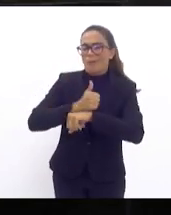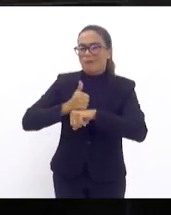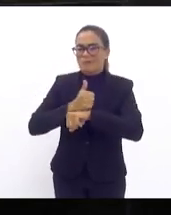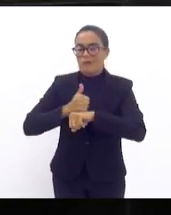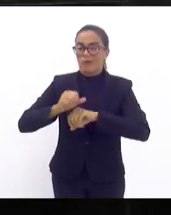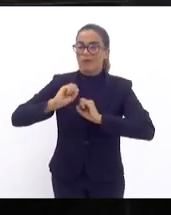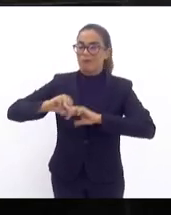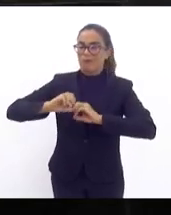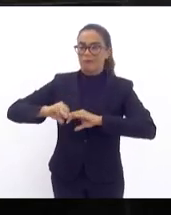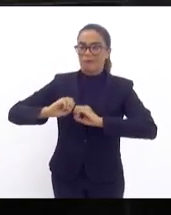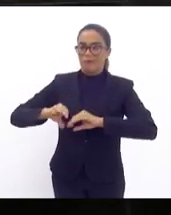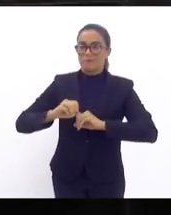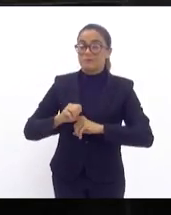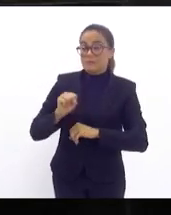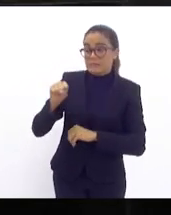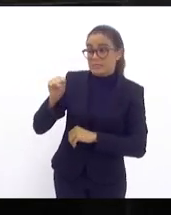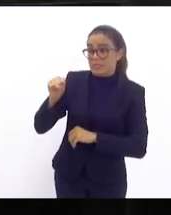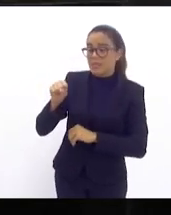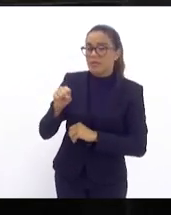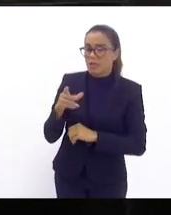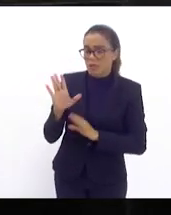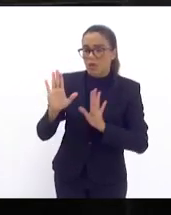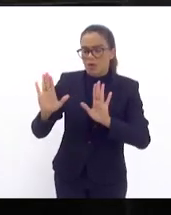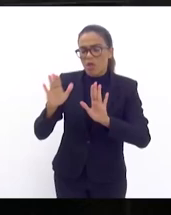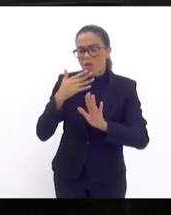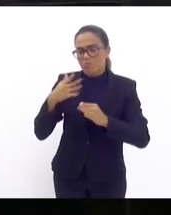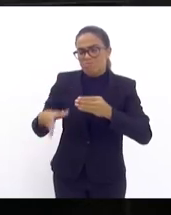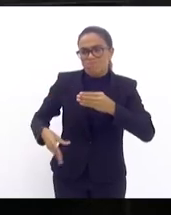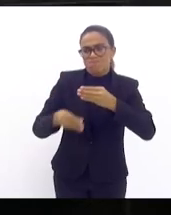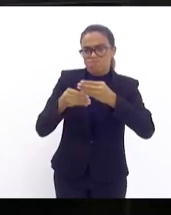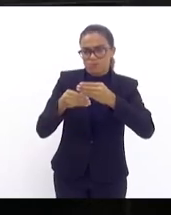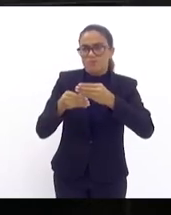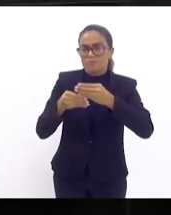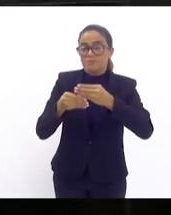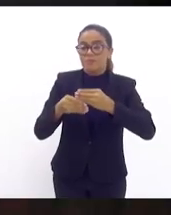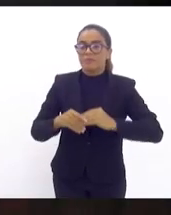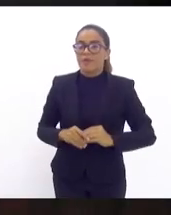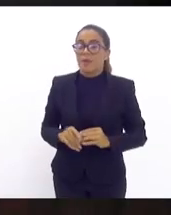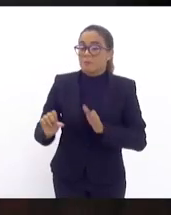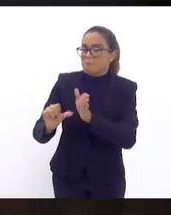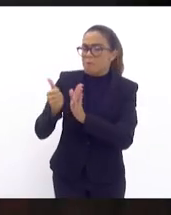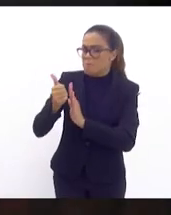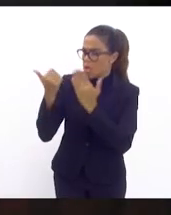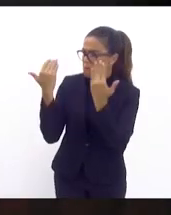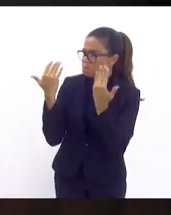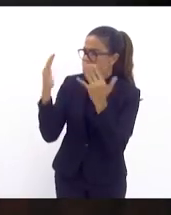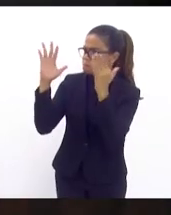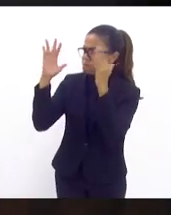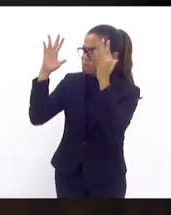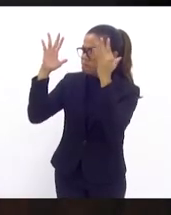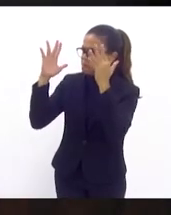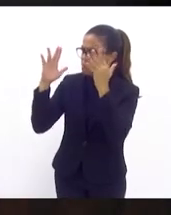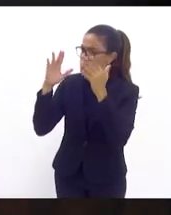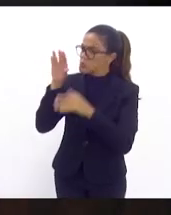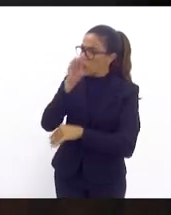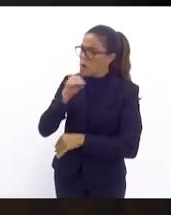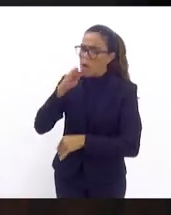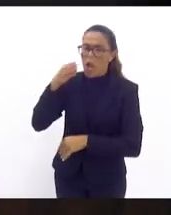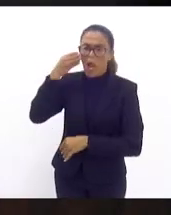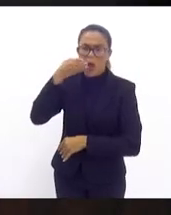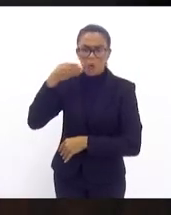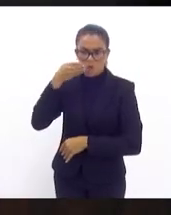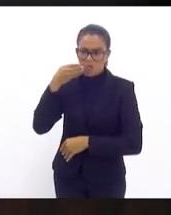deputada. Sim. Mesmo presidindo, eu faço questão de fazer uma parte. Primeiro, enaltecendo a sua fala em defesa do